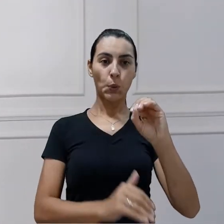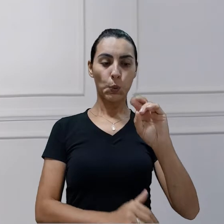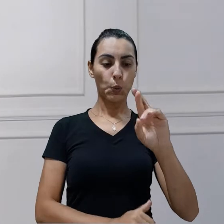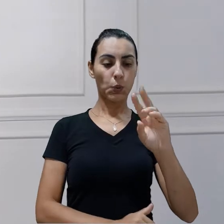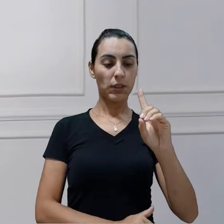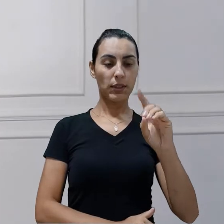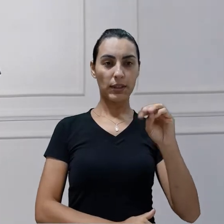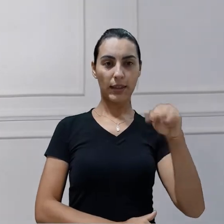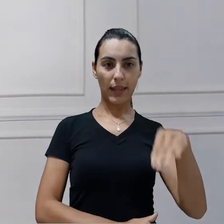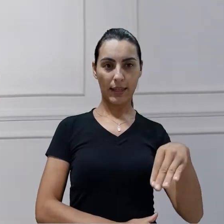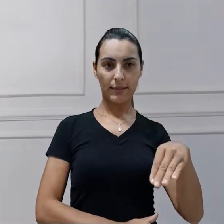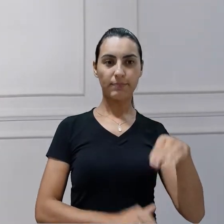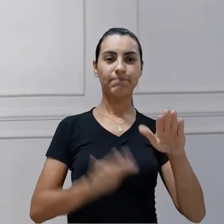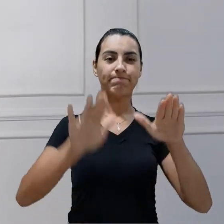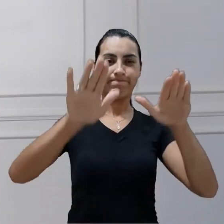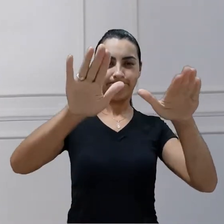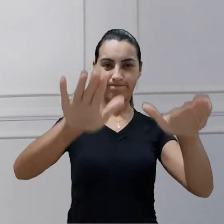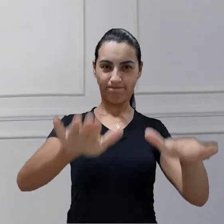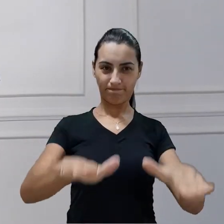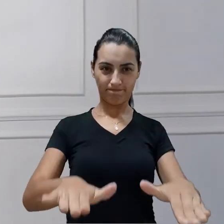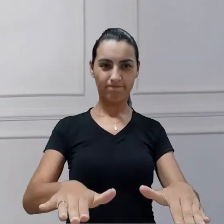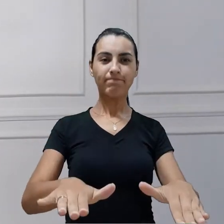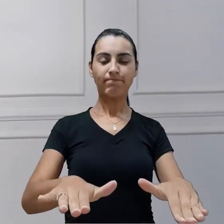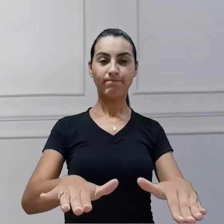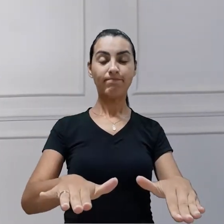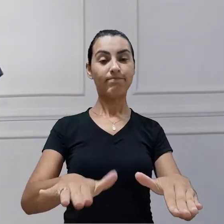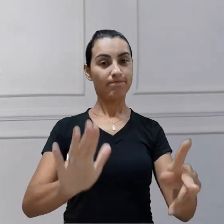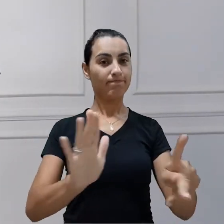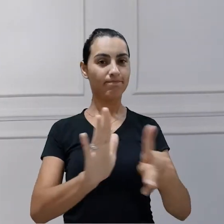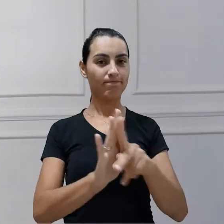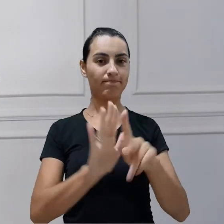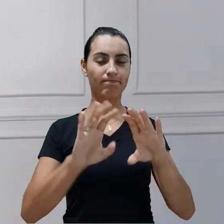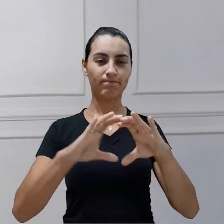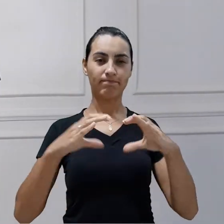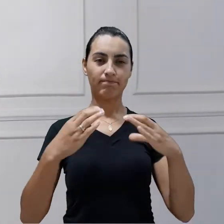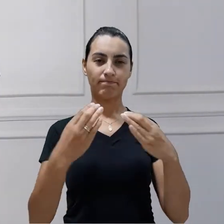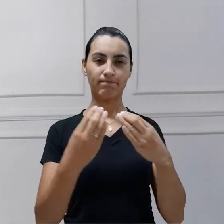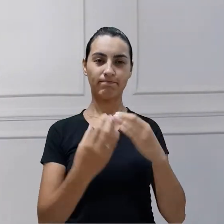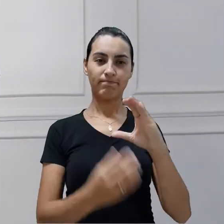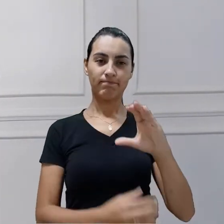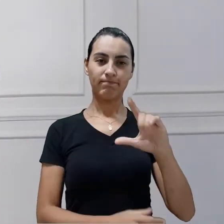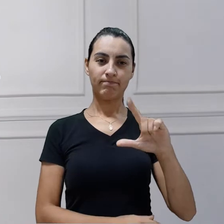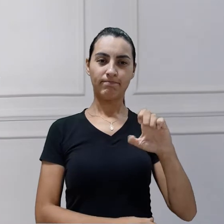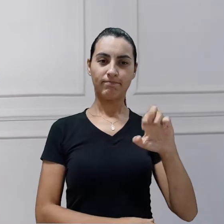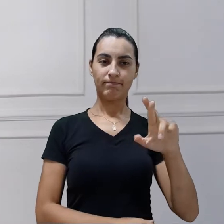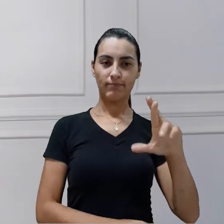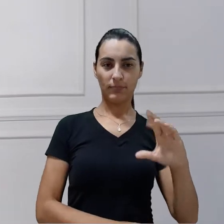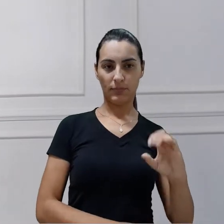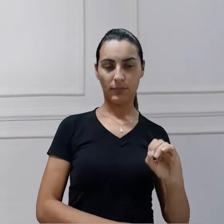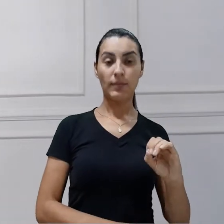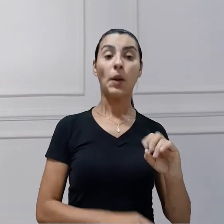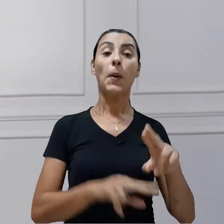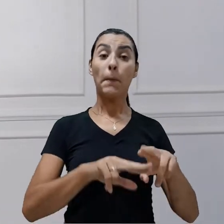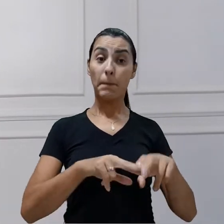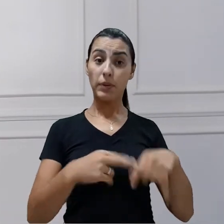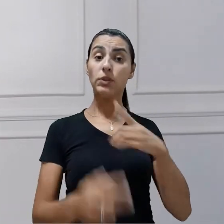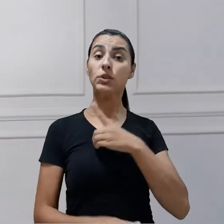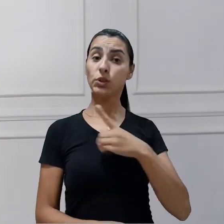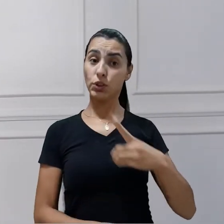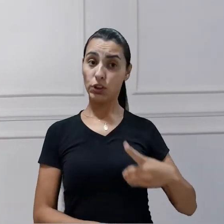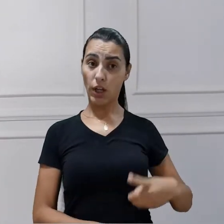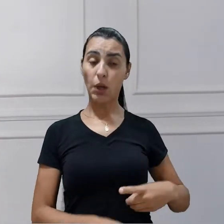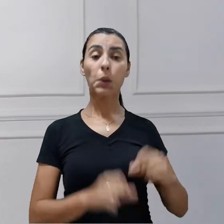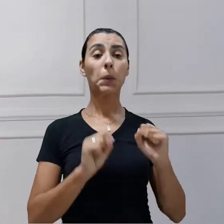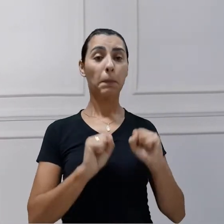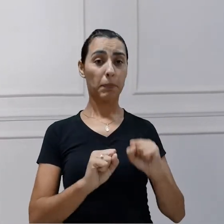ordenado, pertence também ao clero. Por isso, o diácono pode, sim, utilizar o